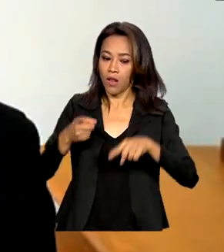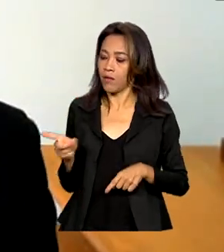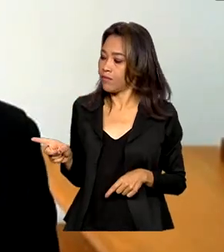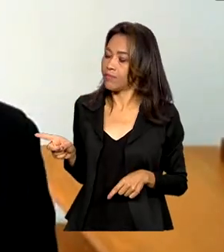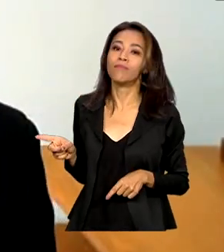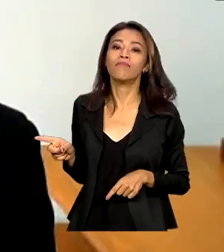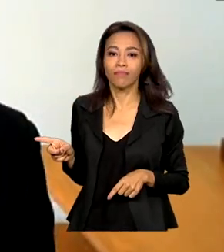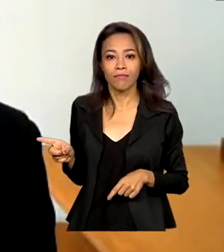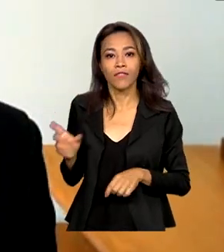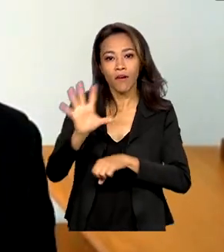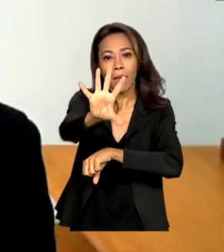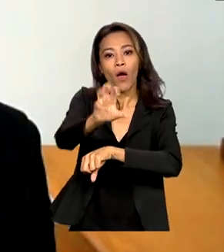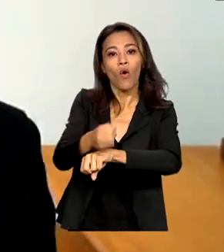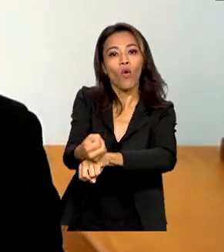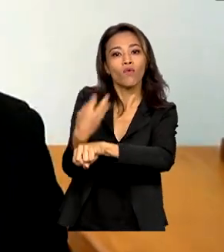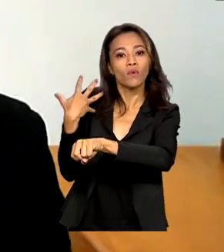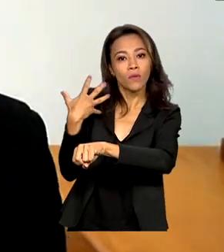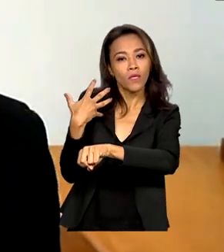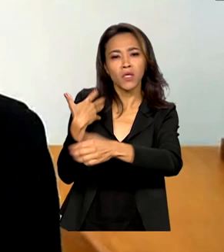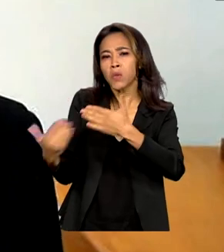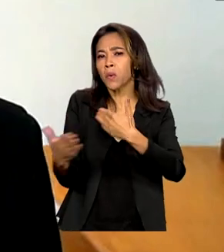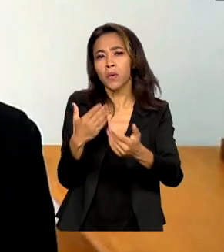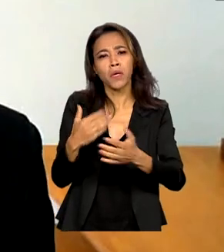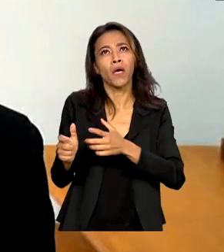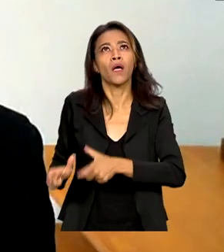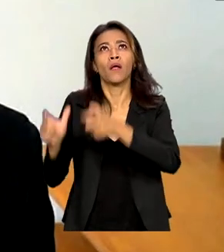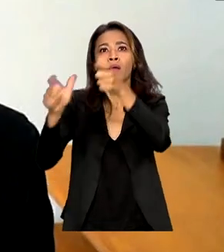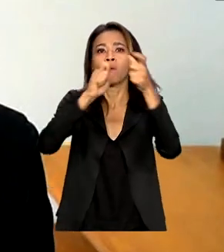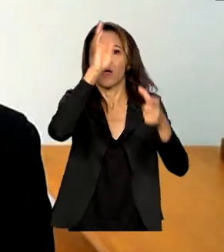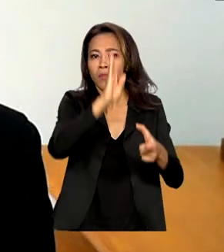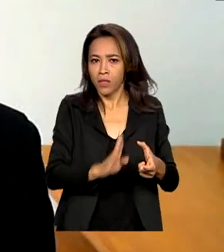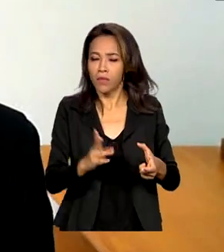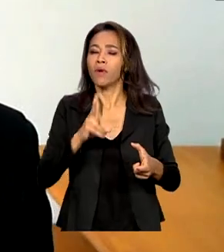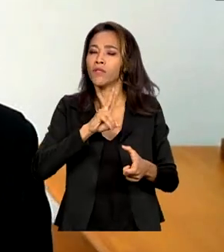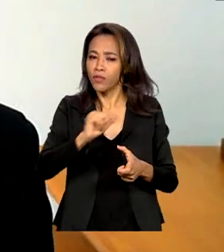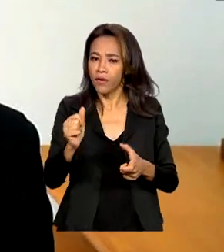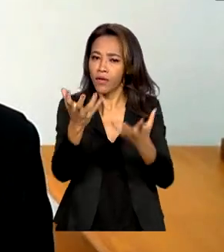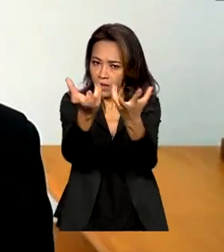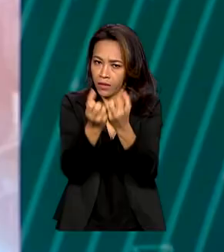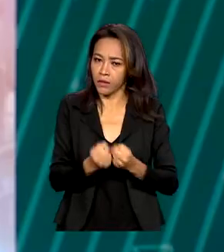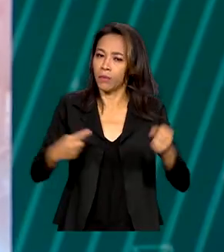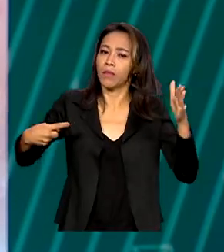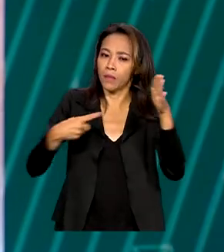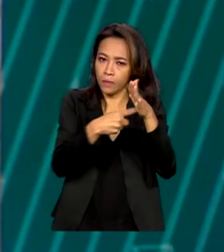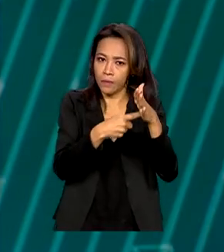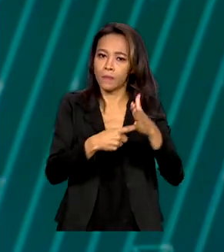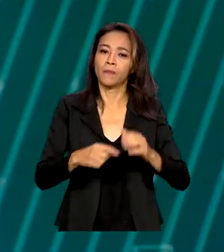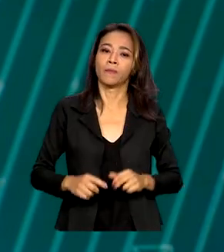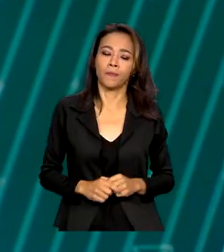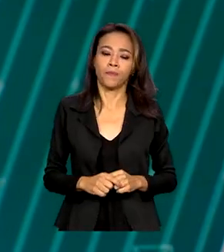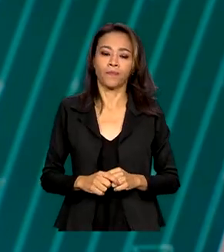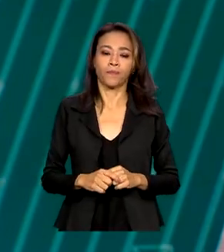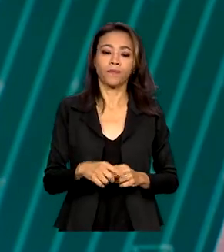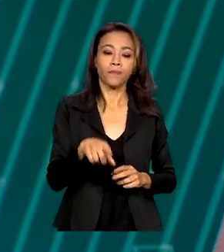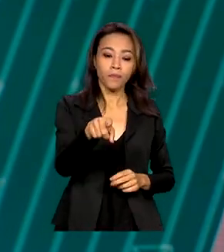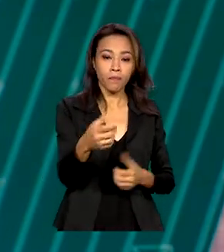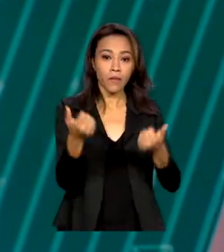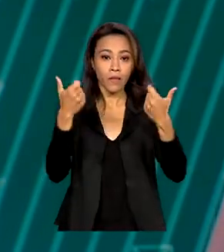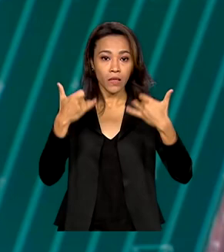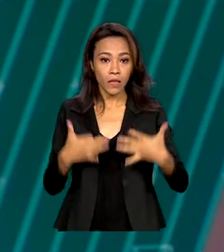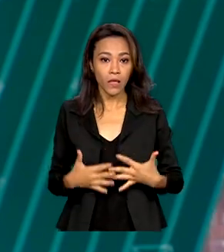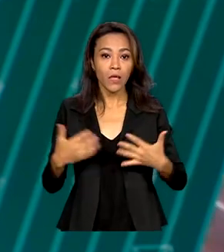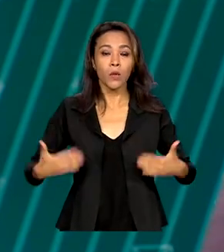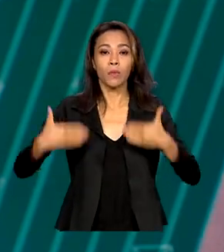direto para a nossa ouvidoria, que em qualquer lugar do Brasil a gente vai atender alguma denúncia desse tipo. E o Ministério da